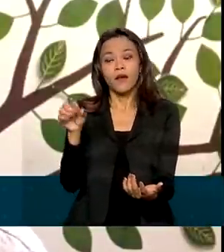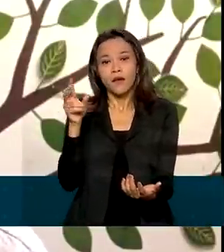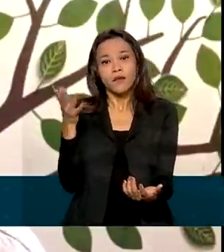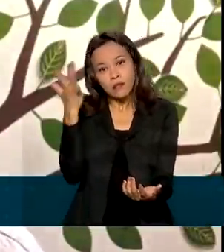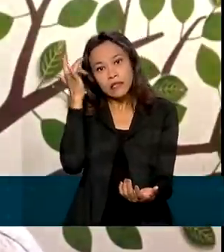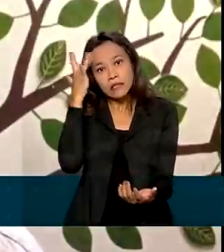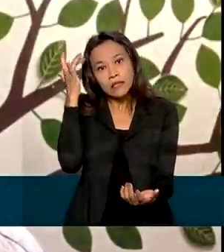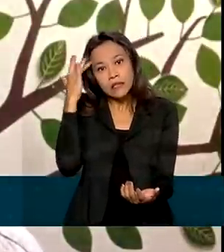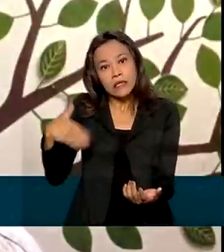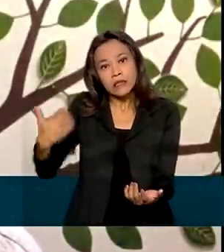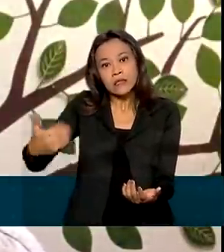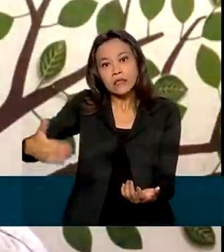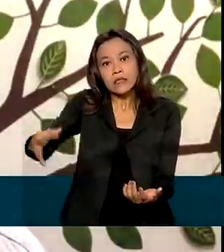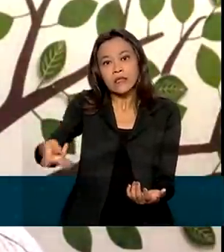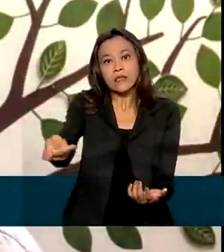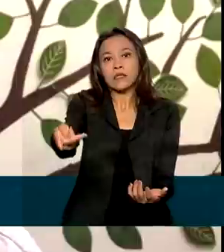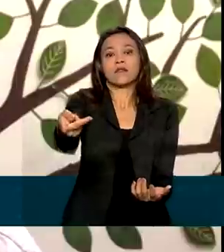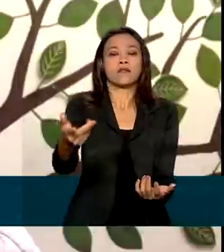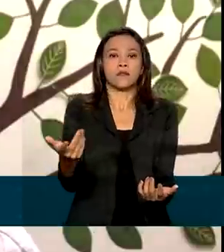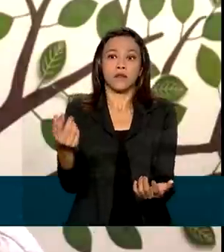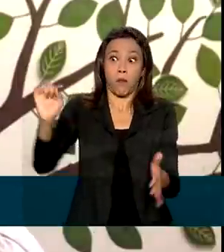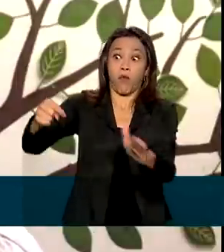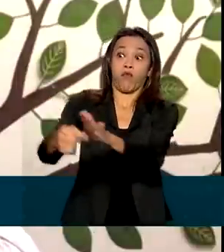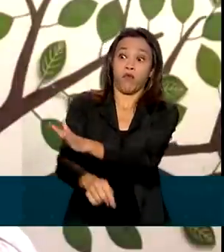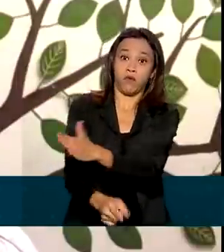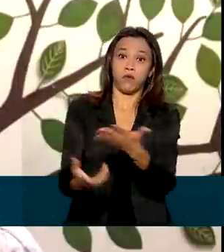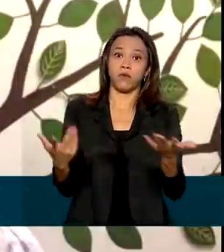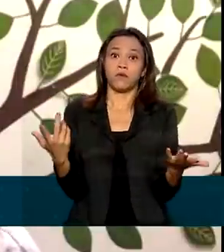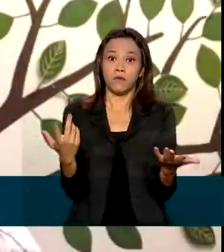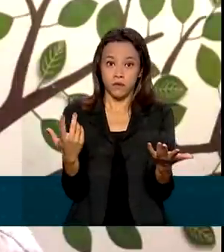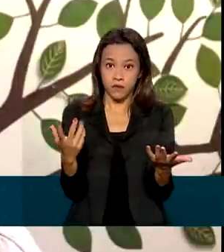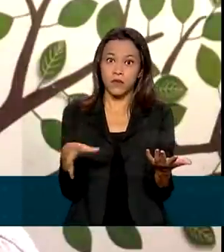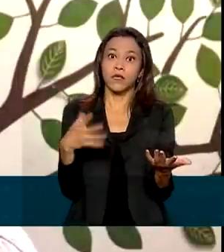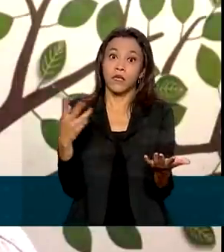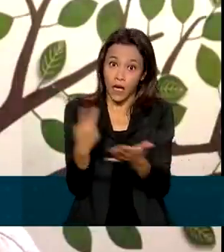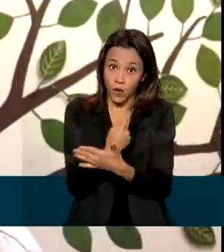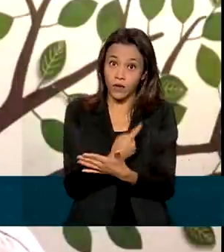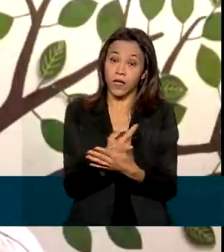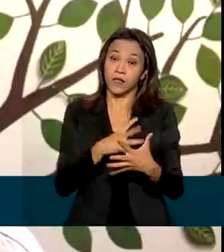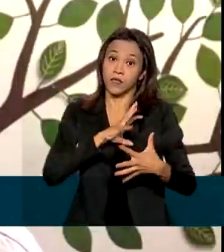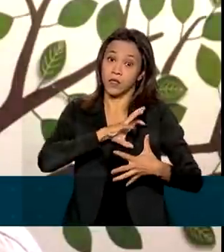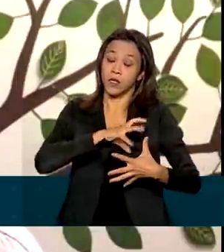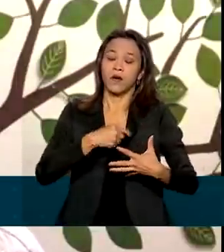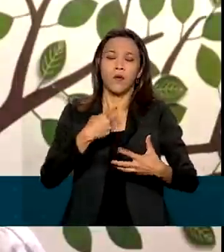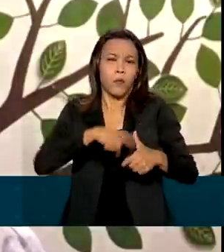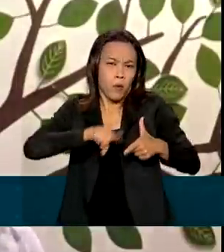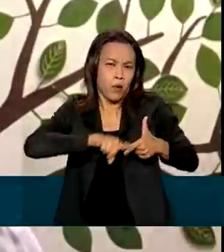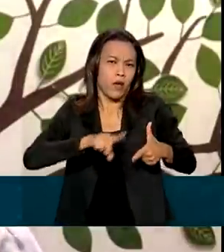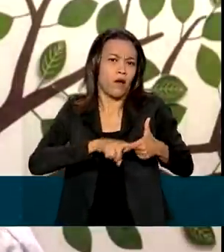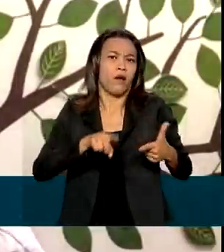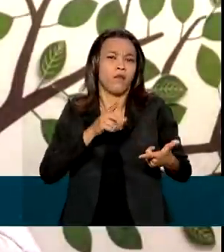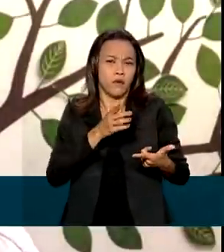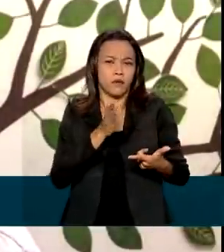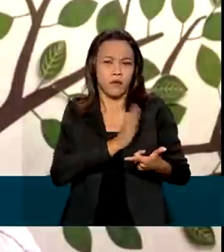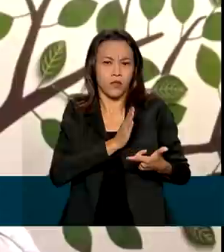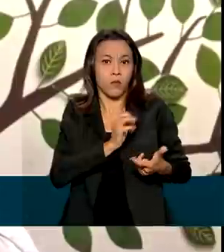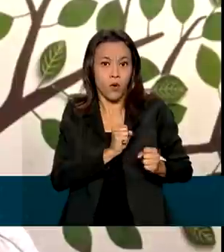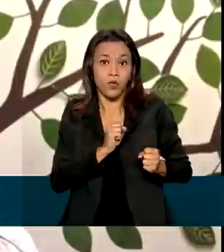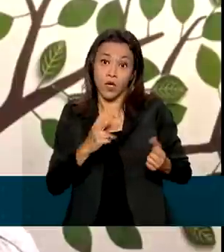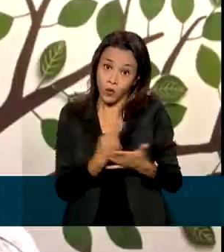nós estamos acostumados a ver. Trombose profunda, venosa, embolia pulmonar. Não, uma trombose diferente